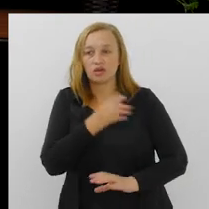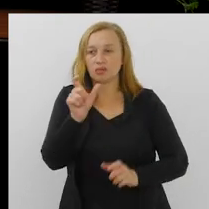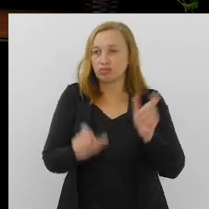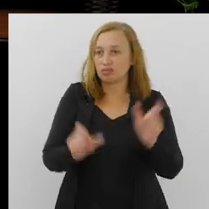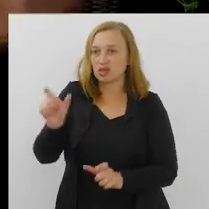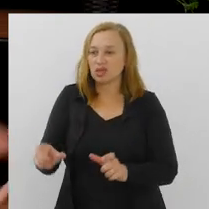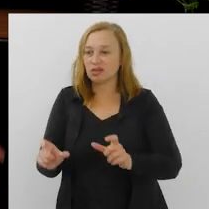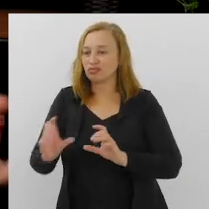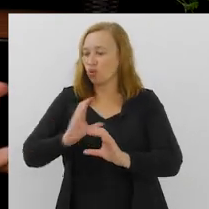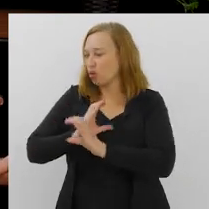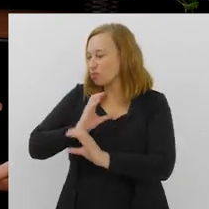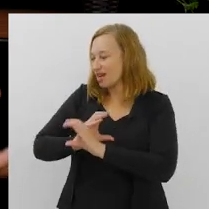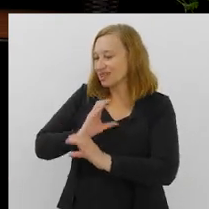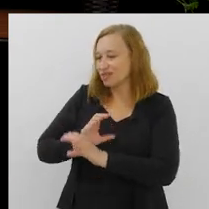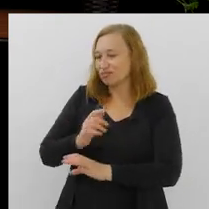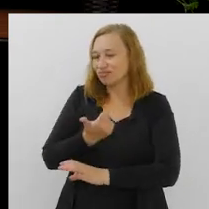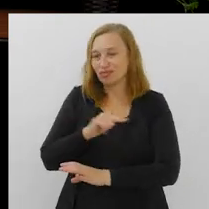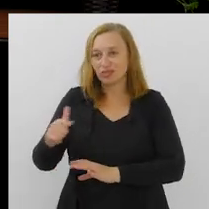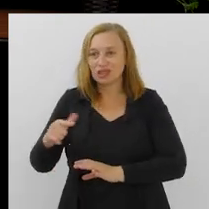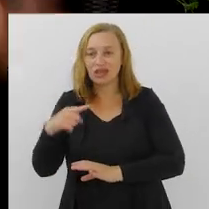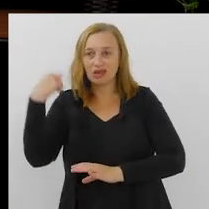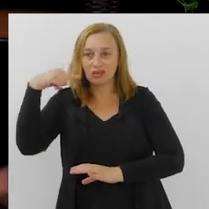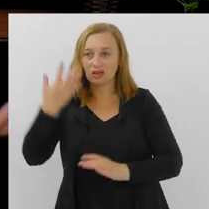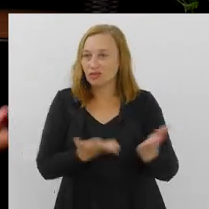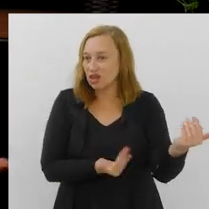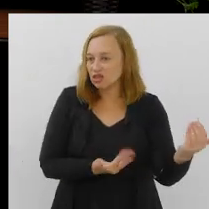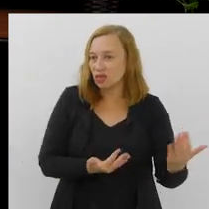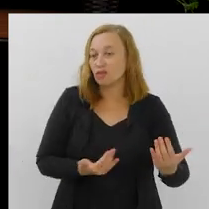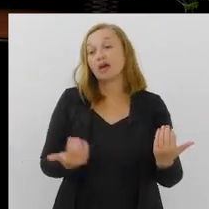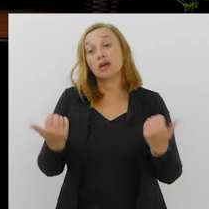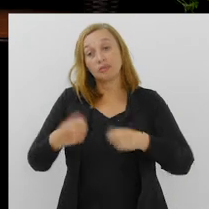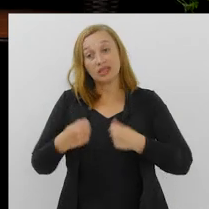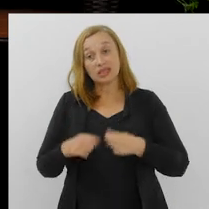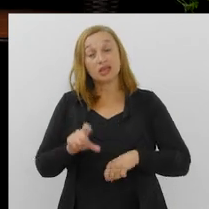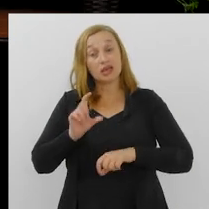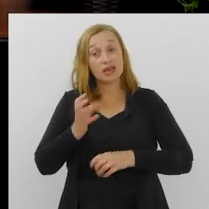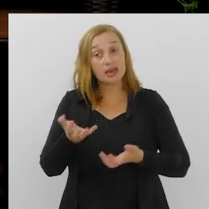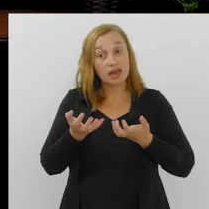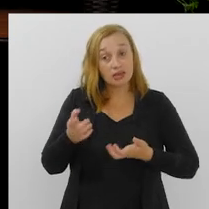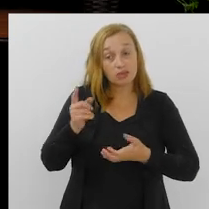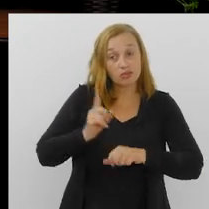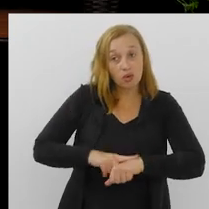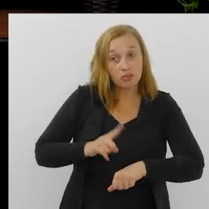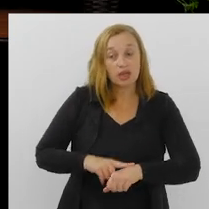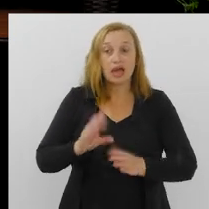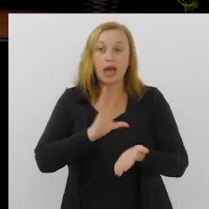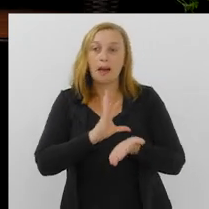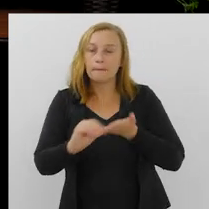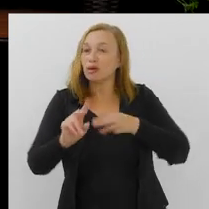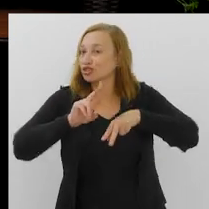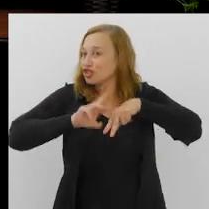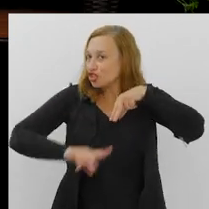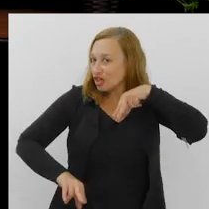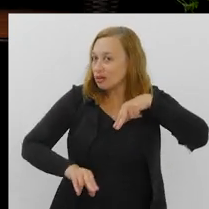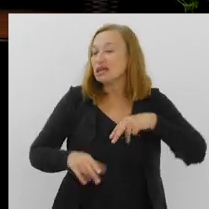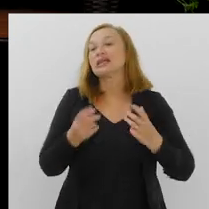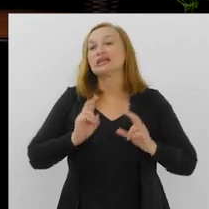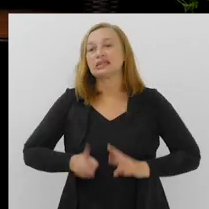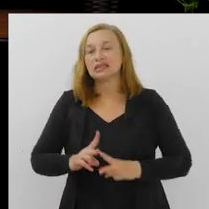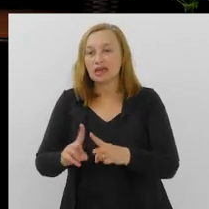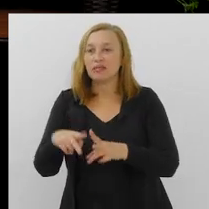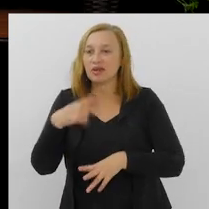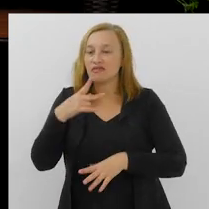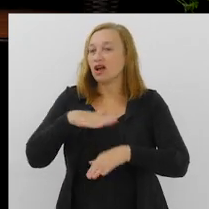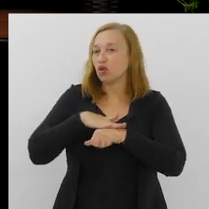meus, que não comuniquem com o jovem advogado e não seja aquilo que o jovem advogado precisa e quer naquele momento. A pauta de